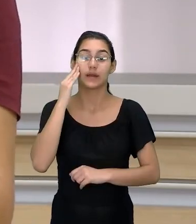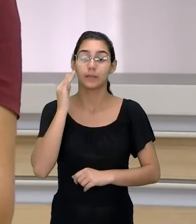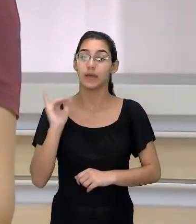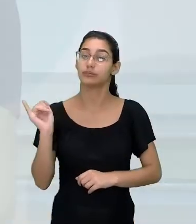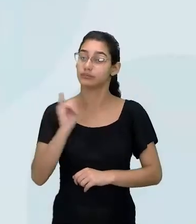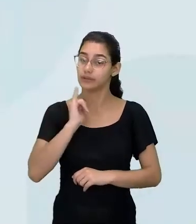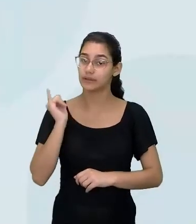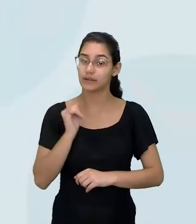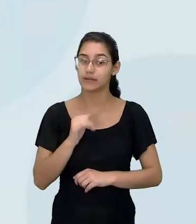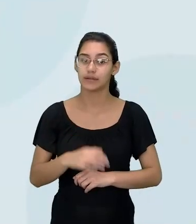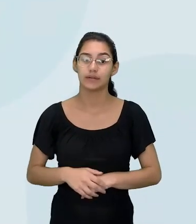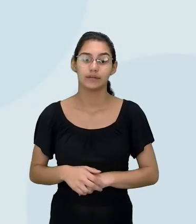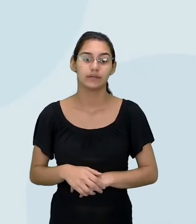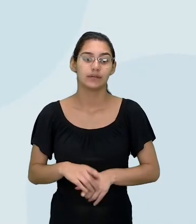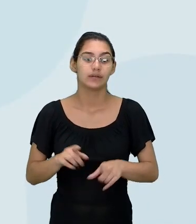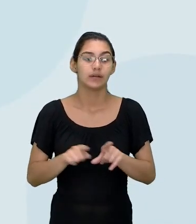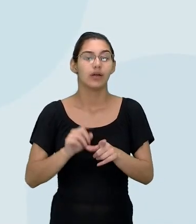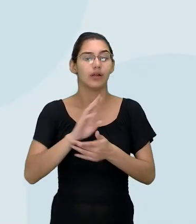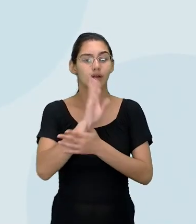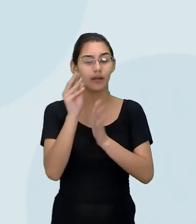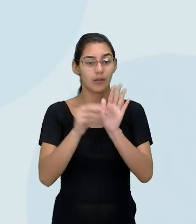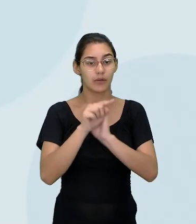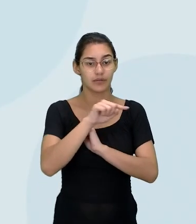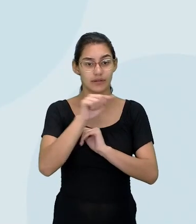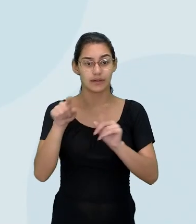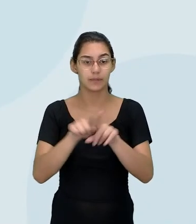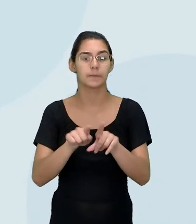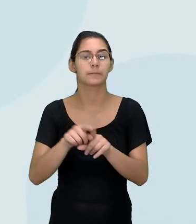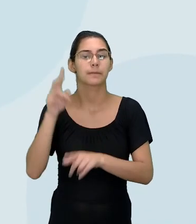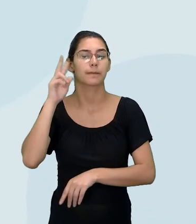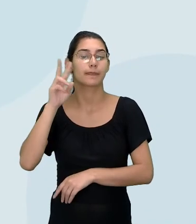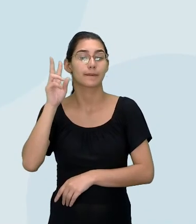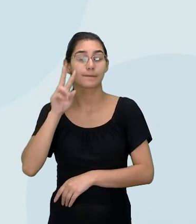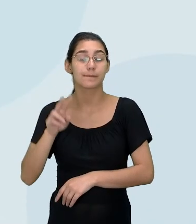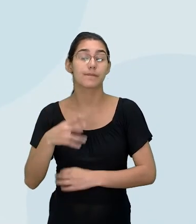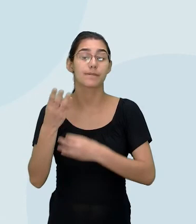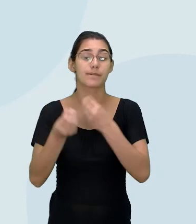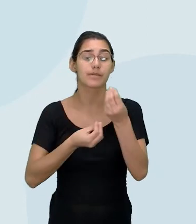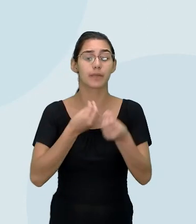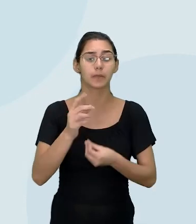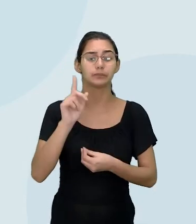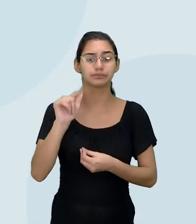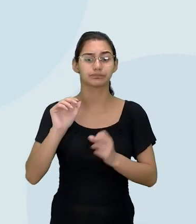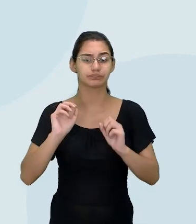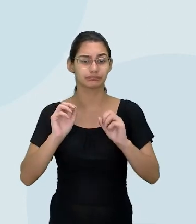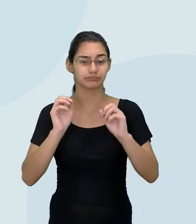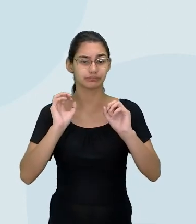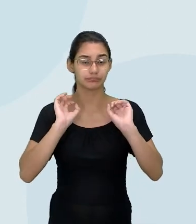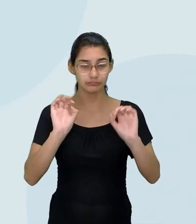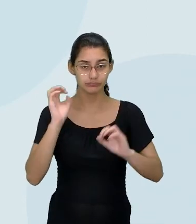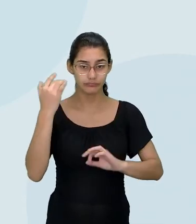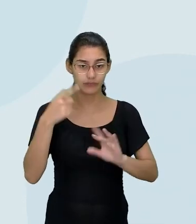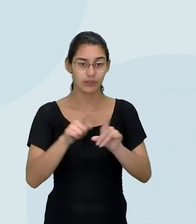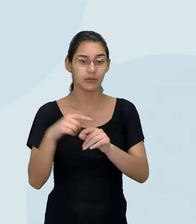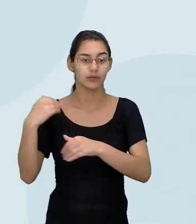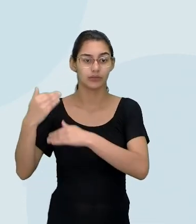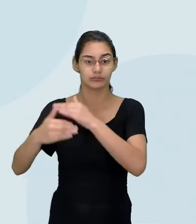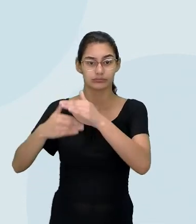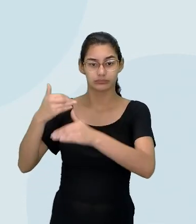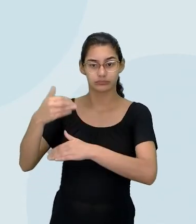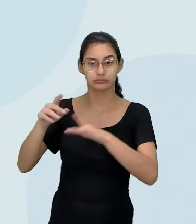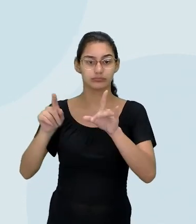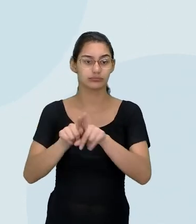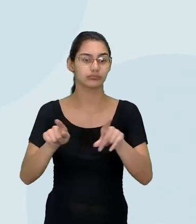dose e aí eu até coloquei para vocês para relembrar de como essas manipulações acontecem ao longo do tempo